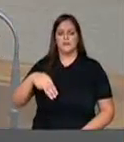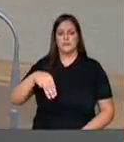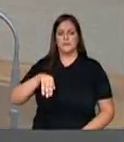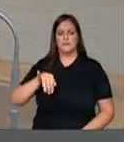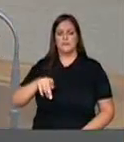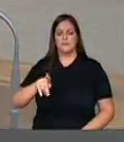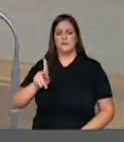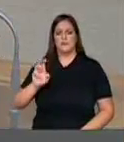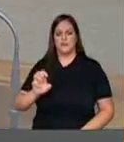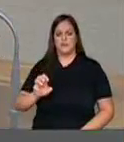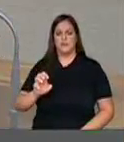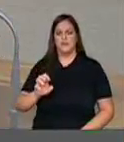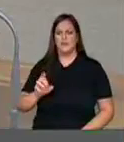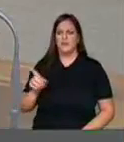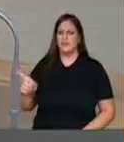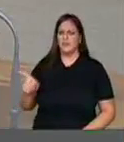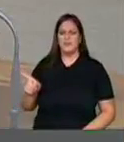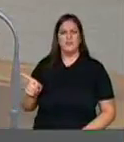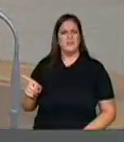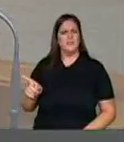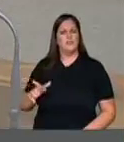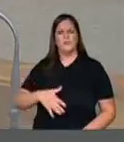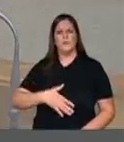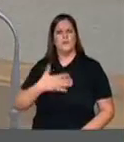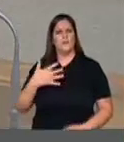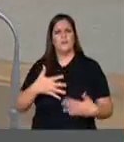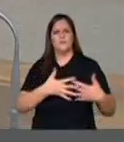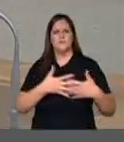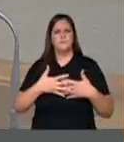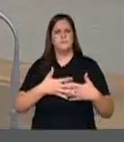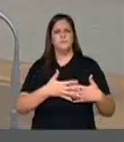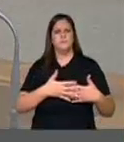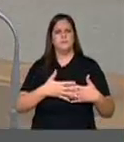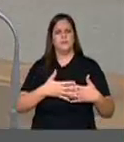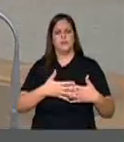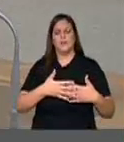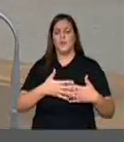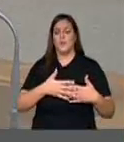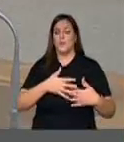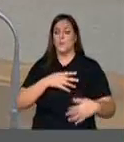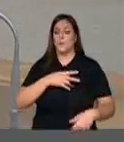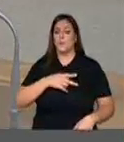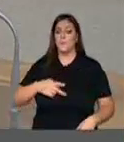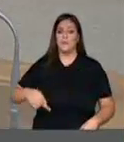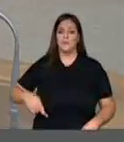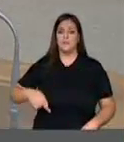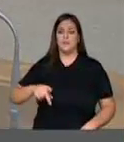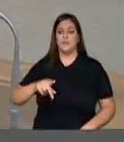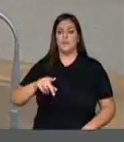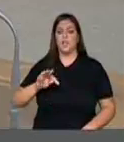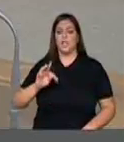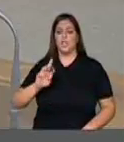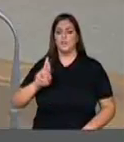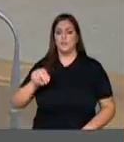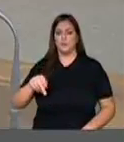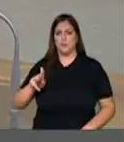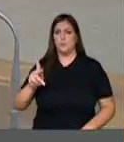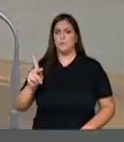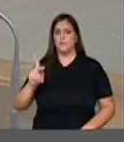um presidente que hoje assusta o mundo, que é o Donald Trump. E este vice-presidente